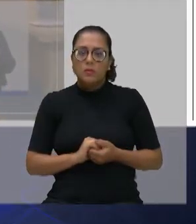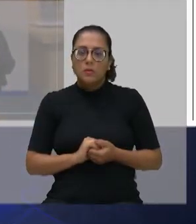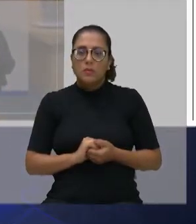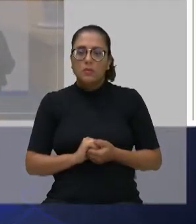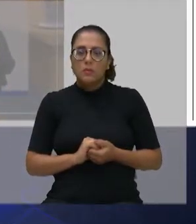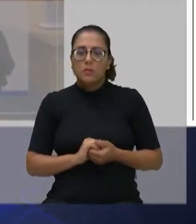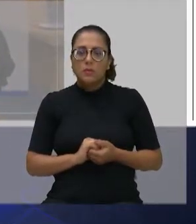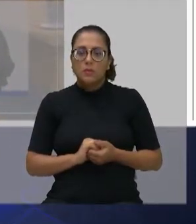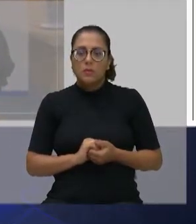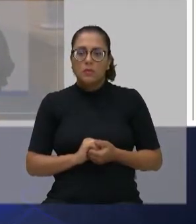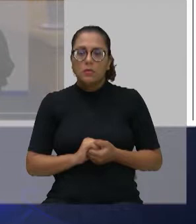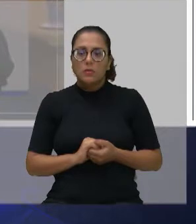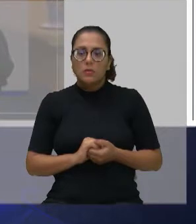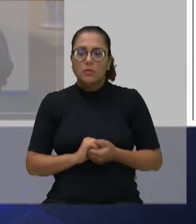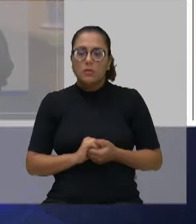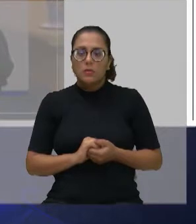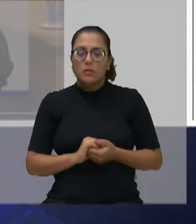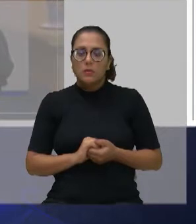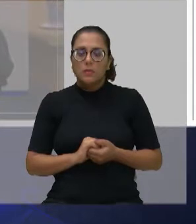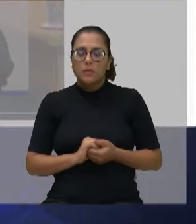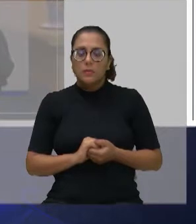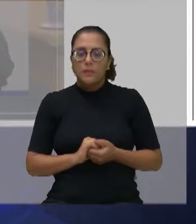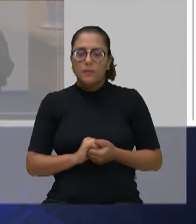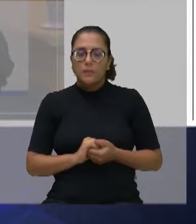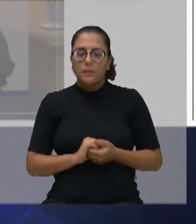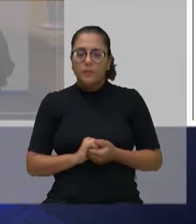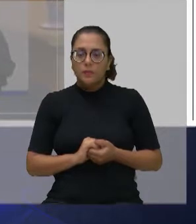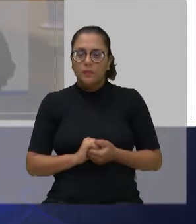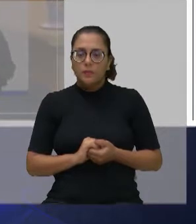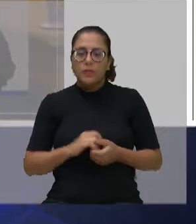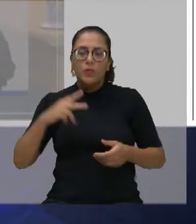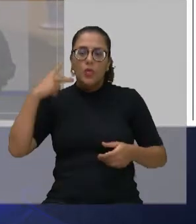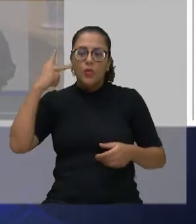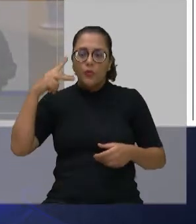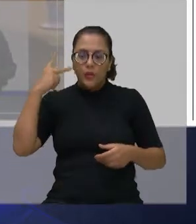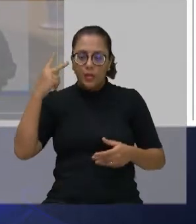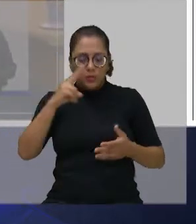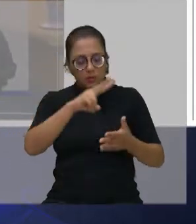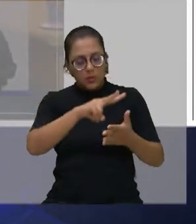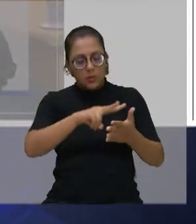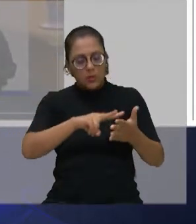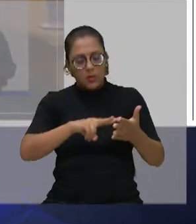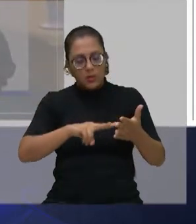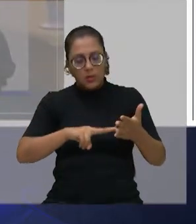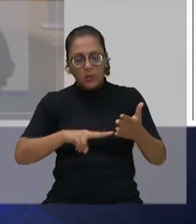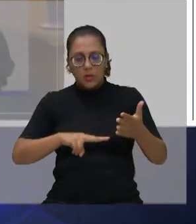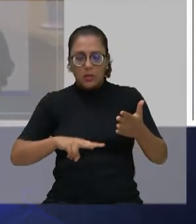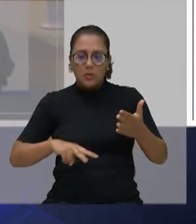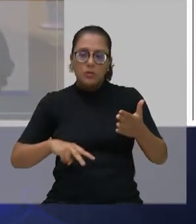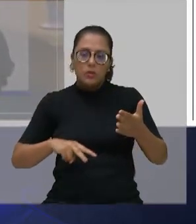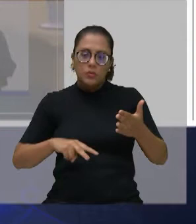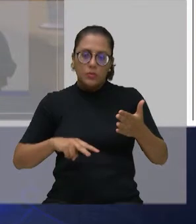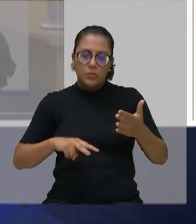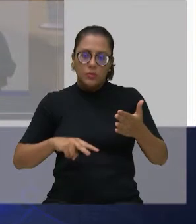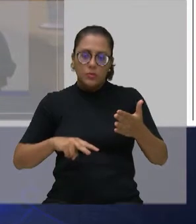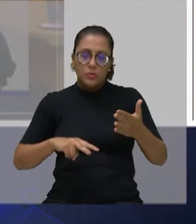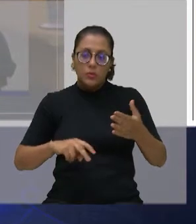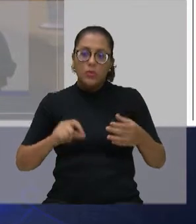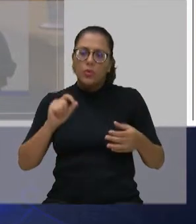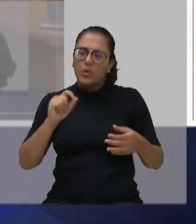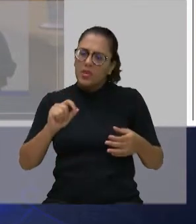Bom, como está sem áudio, o vereador está lendo, o vereador juvenil, as